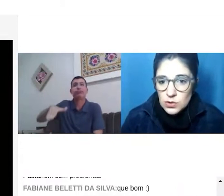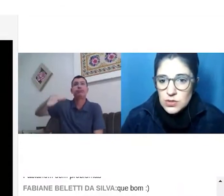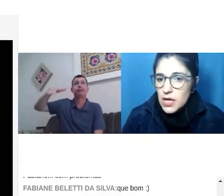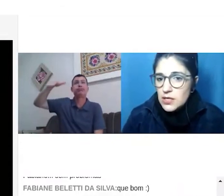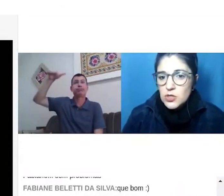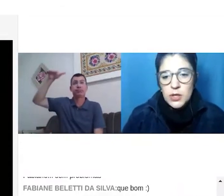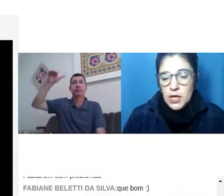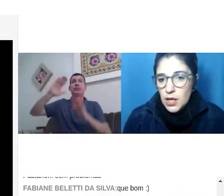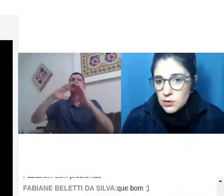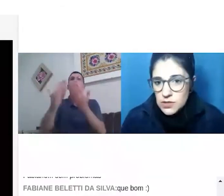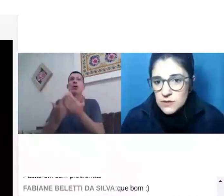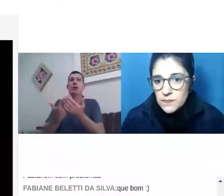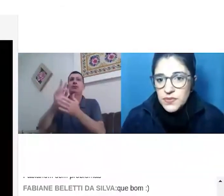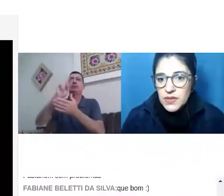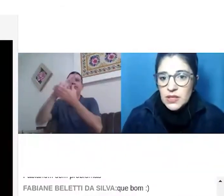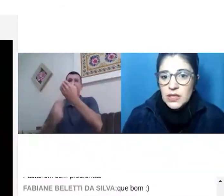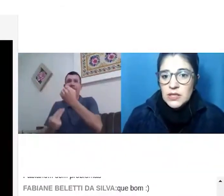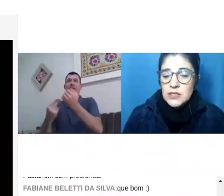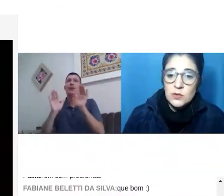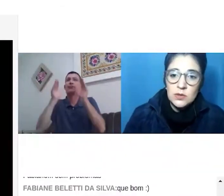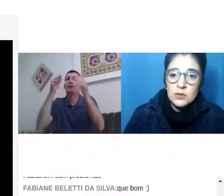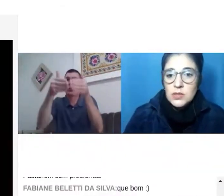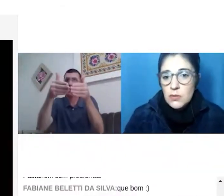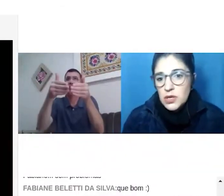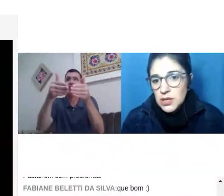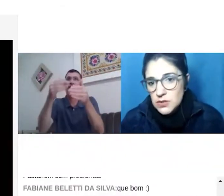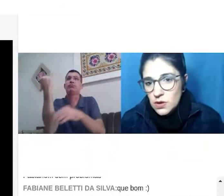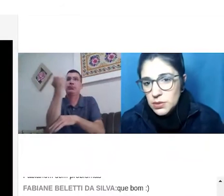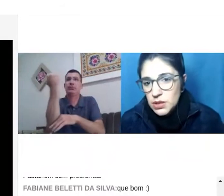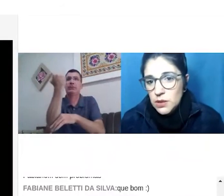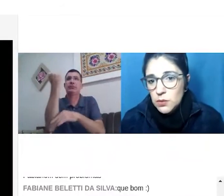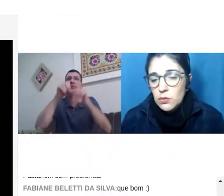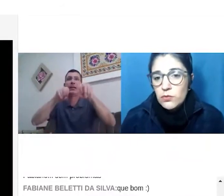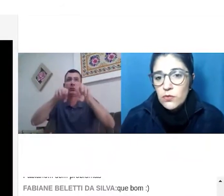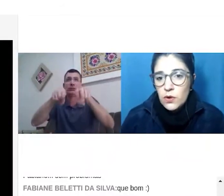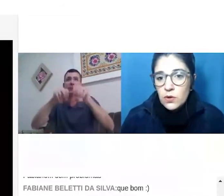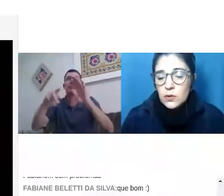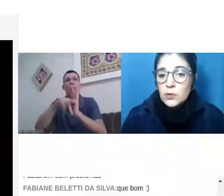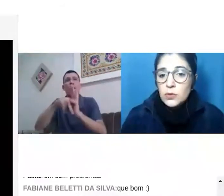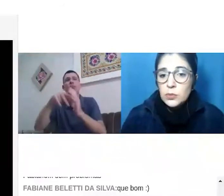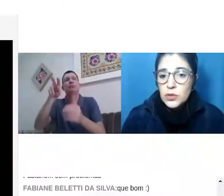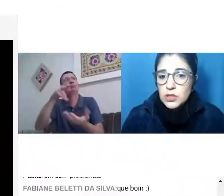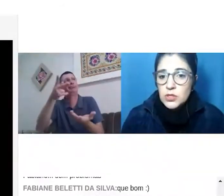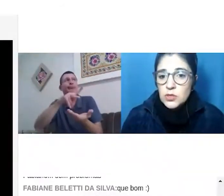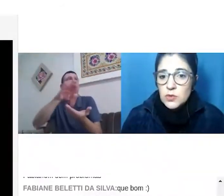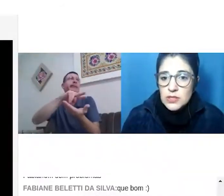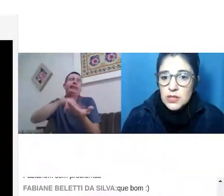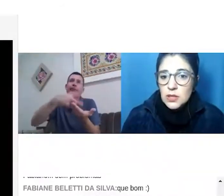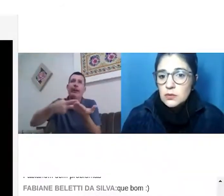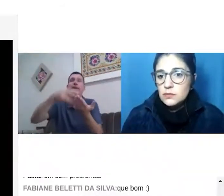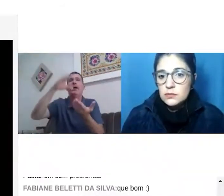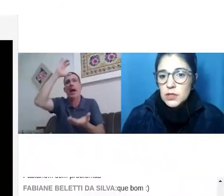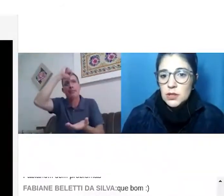surdos desde pequenos eles estudam em sua maioria na escola bilingue com um foco muito importante no